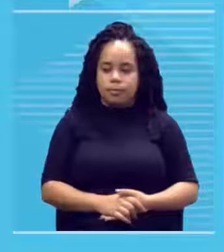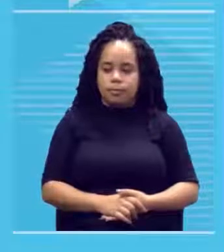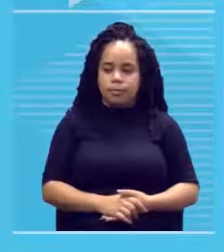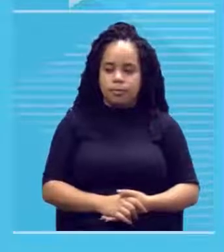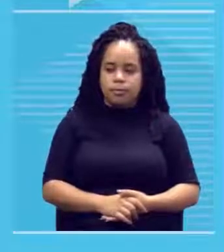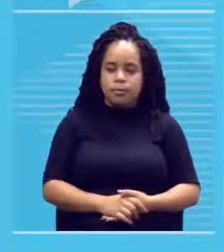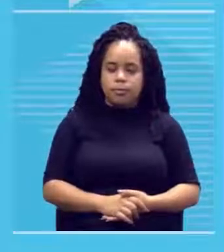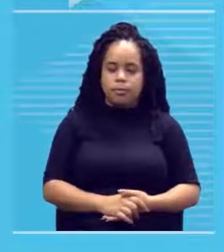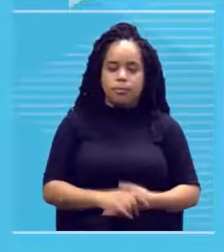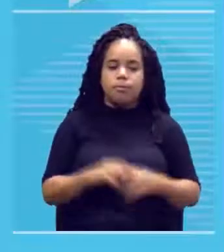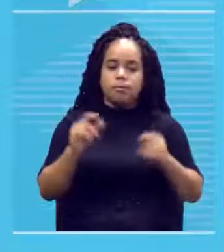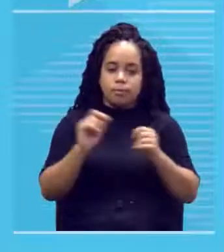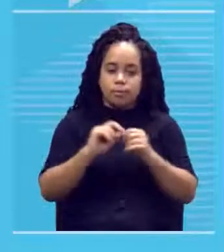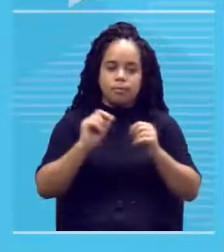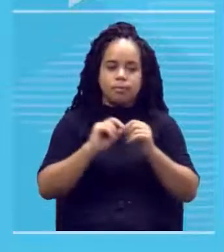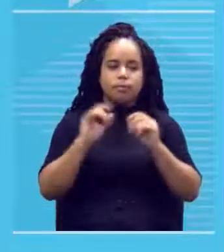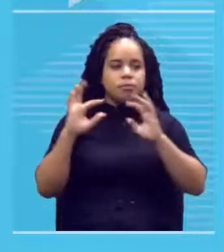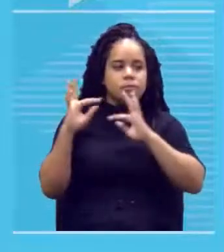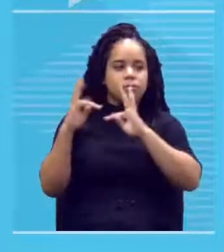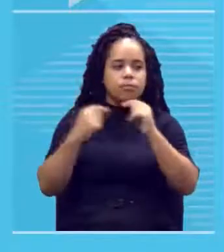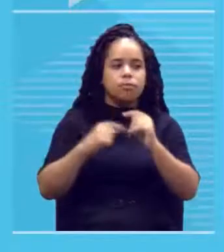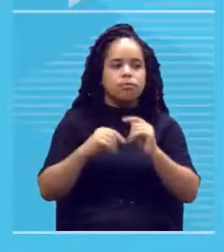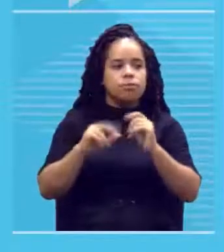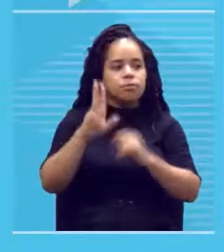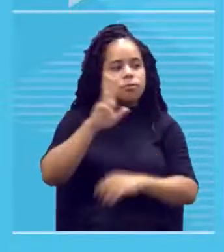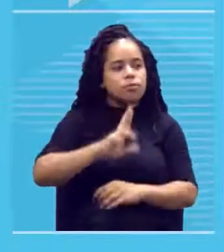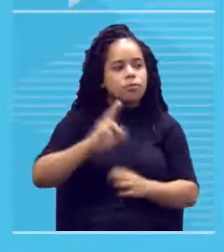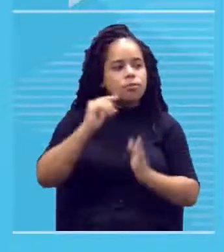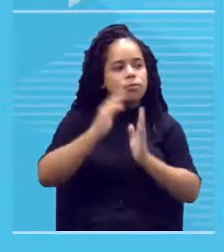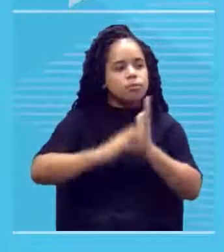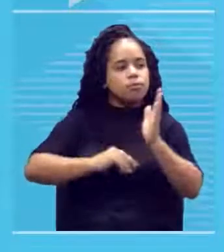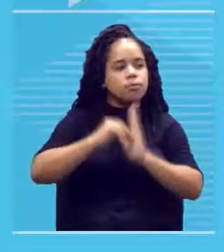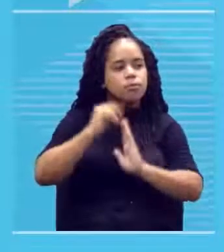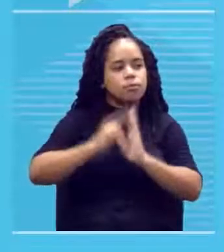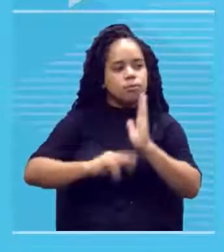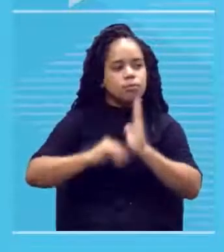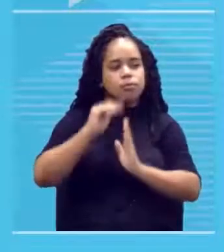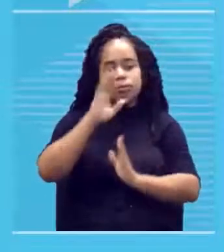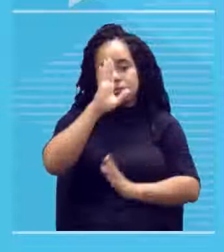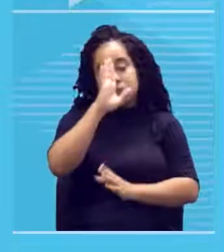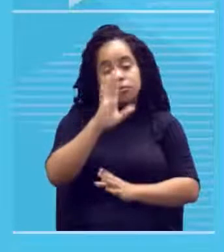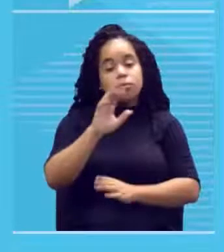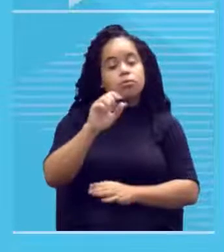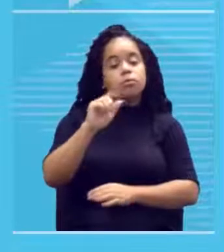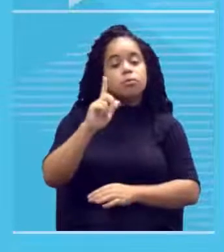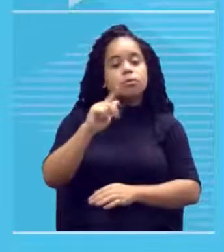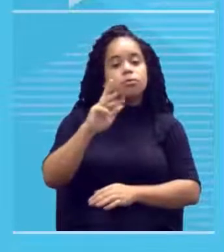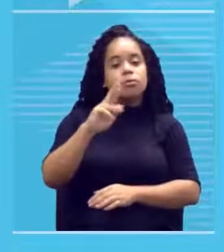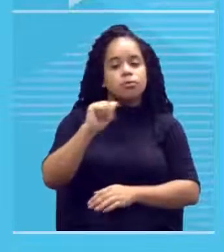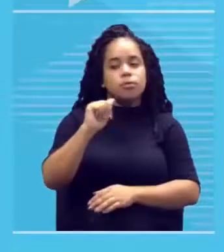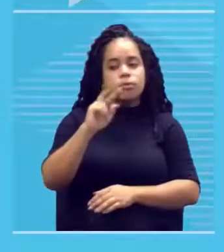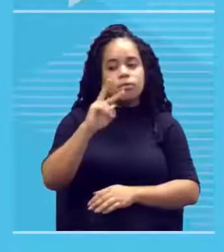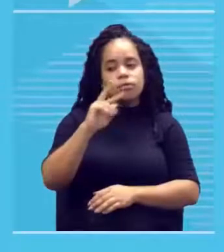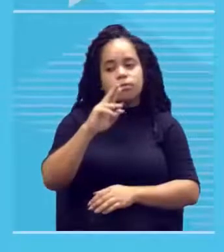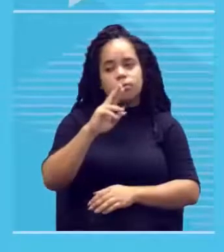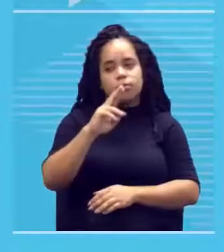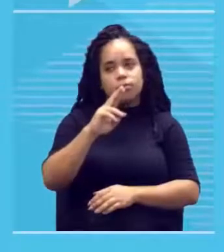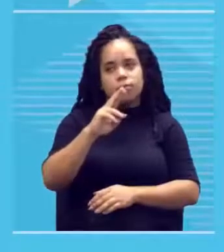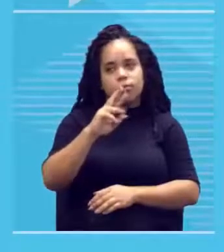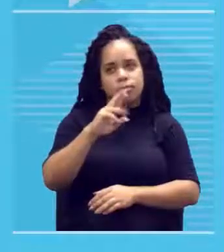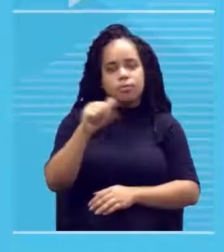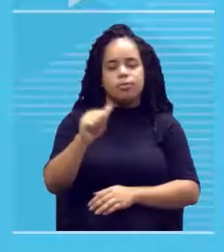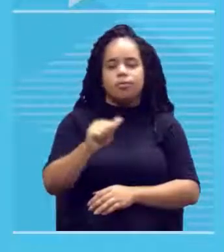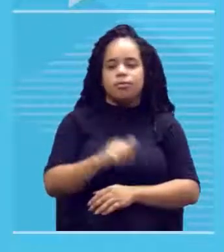E se fazia de tudo com o desenho, principalmente com a gravura, e a pintura ajudava